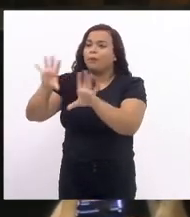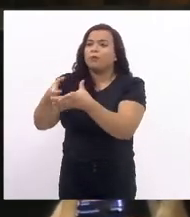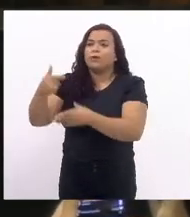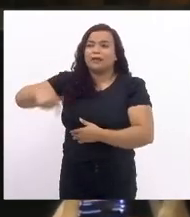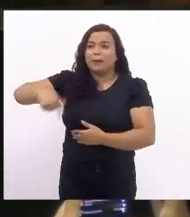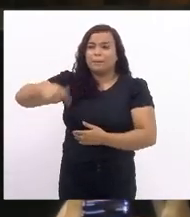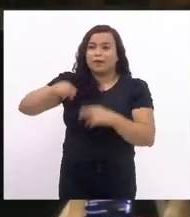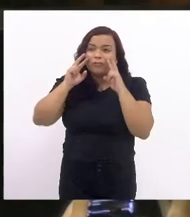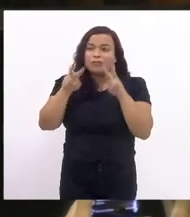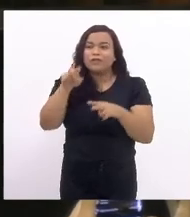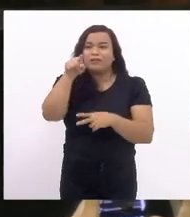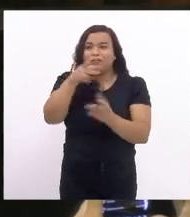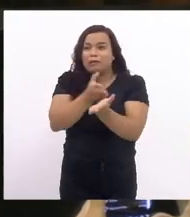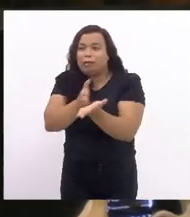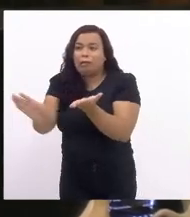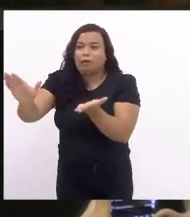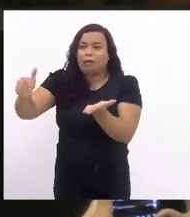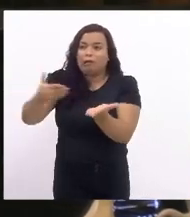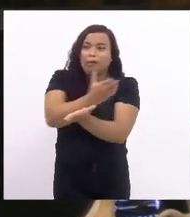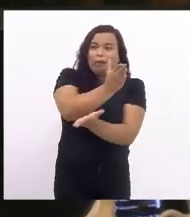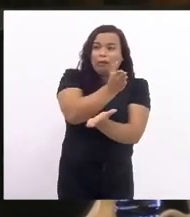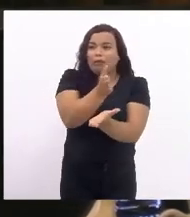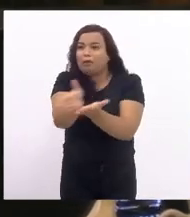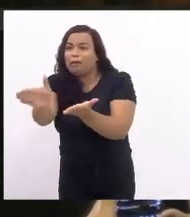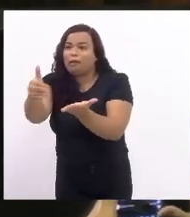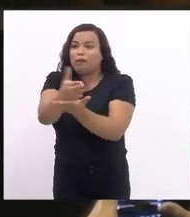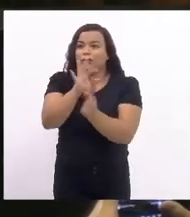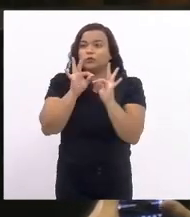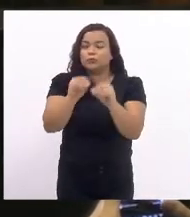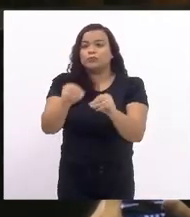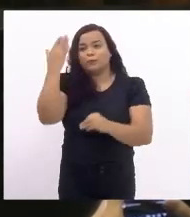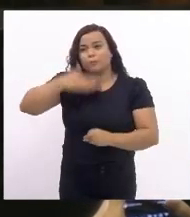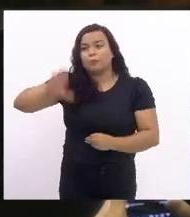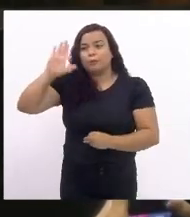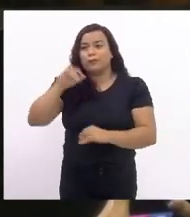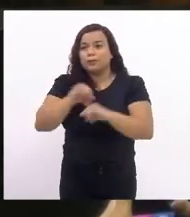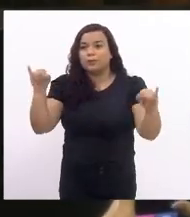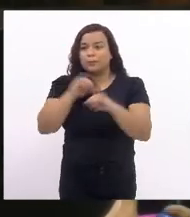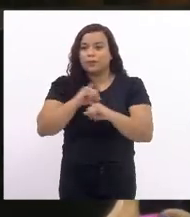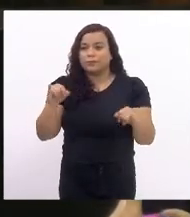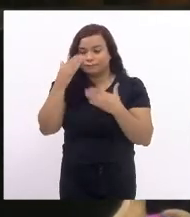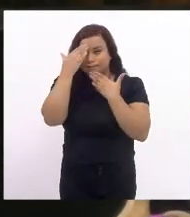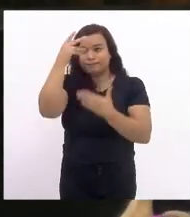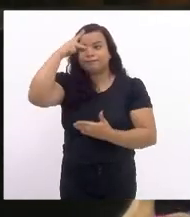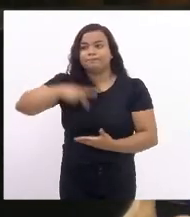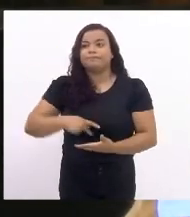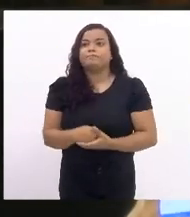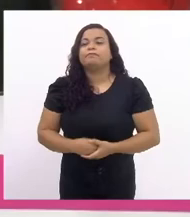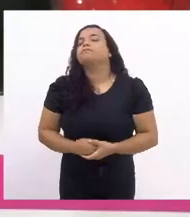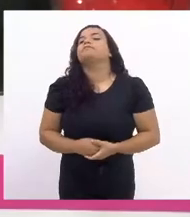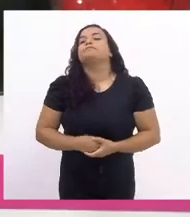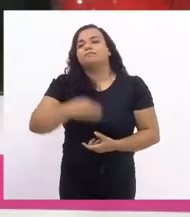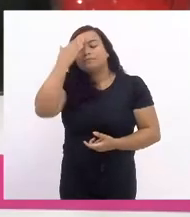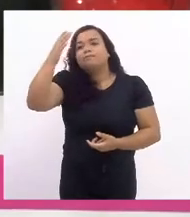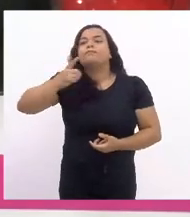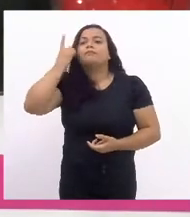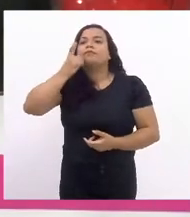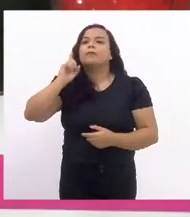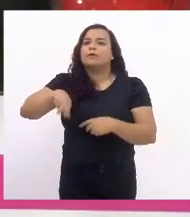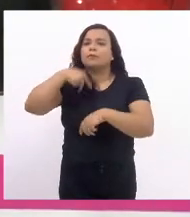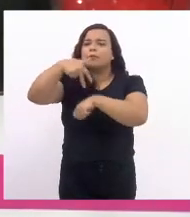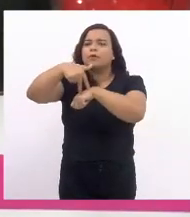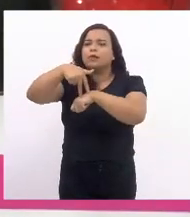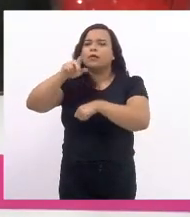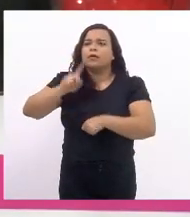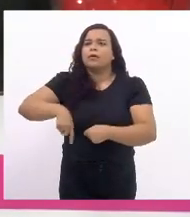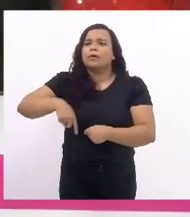desviou de tudo aquilo que o senhor prometeu durante a sua campanha. Obrigado, presidente. Obrigada, deputada. Próximo orador escrito é a nobre